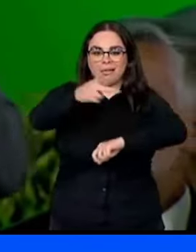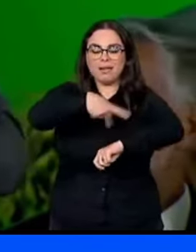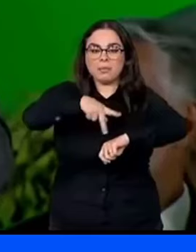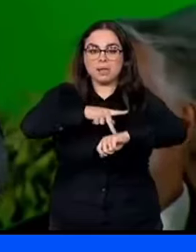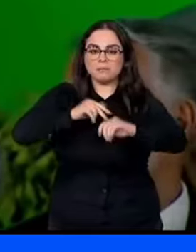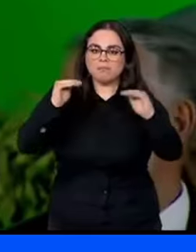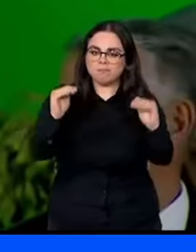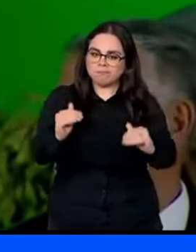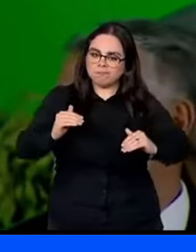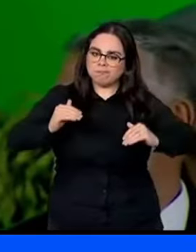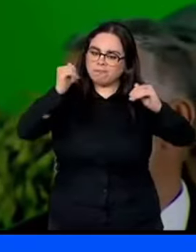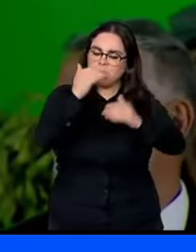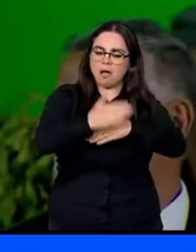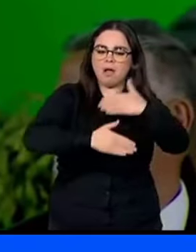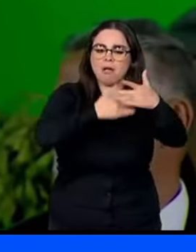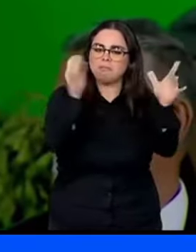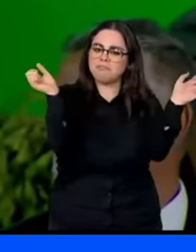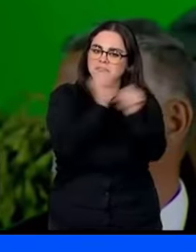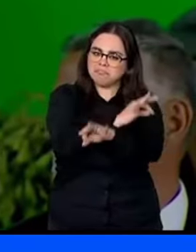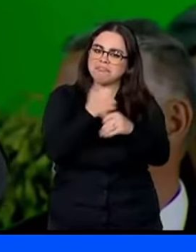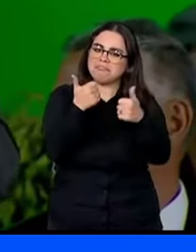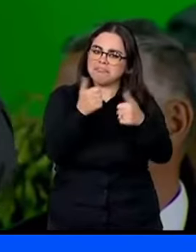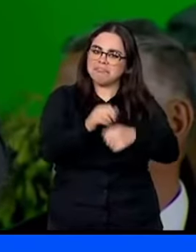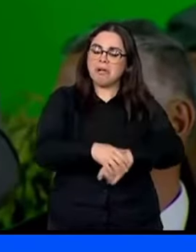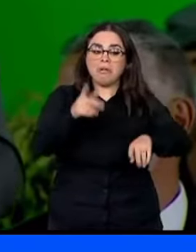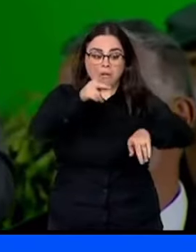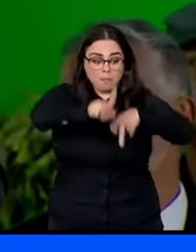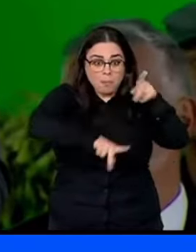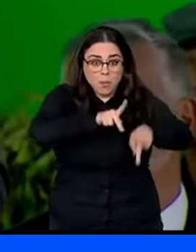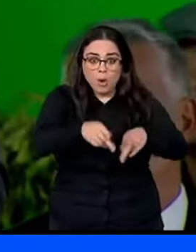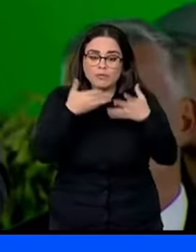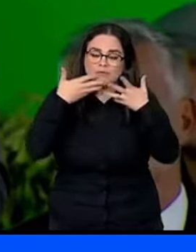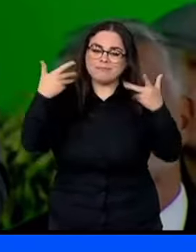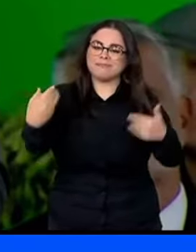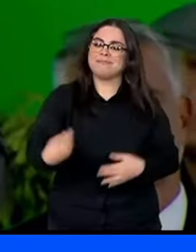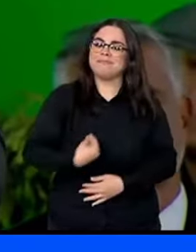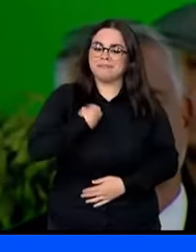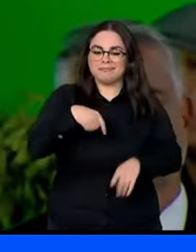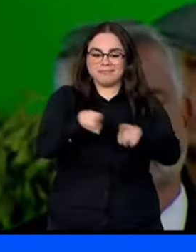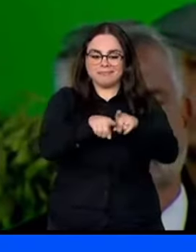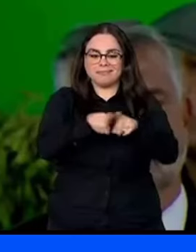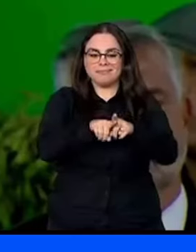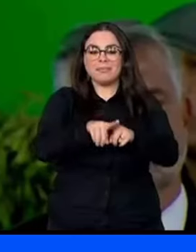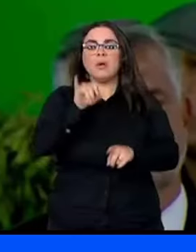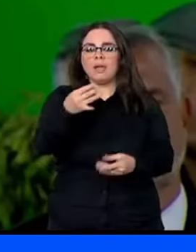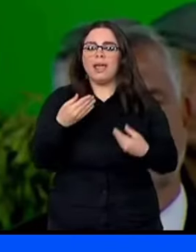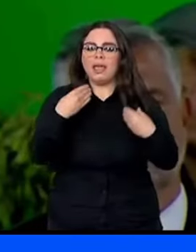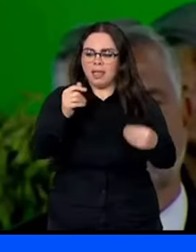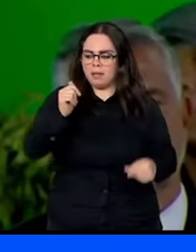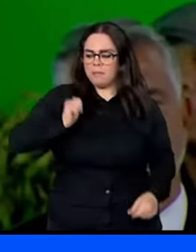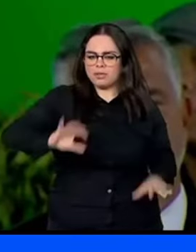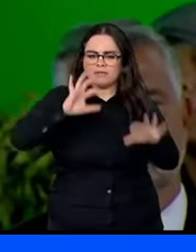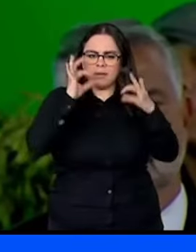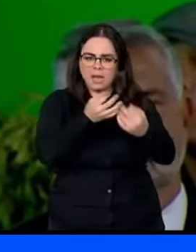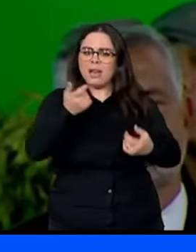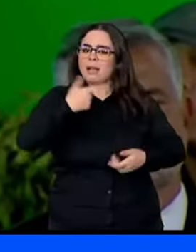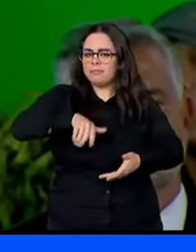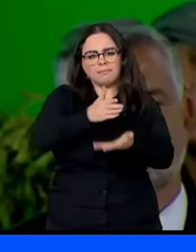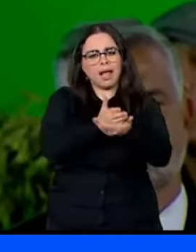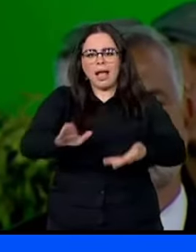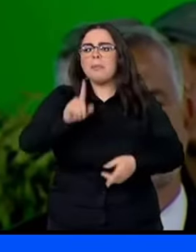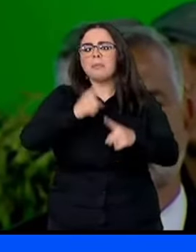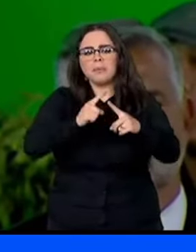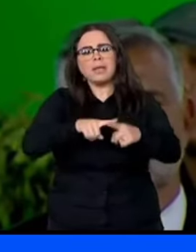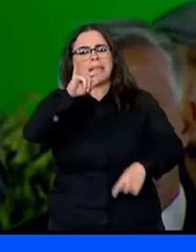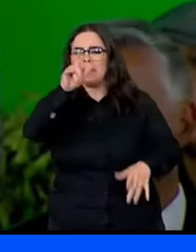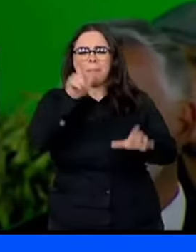altamente desenvolvido Para que esse povo possa melhorar de vida Para que não tenha bolsa família Porque ela poder ter o que comer